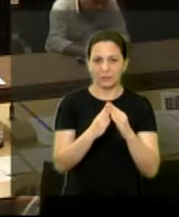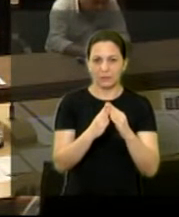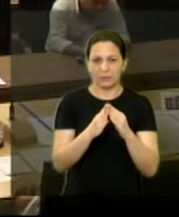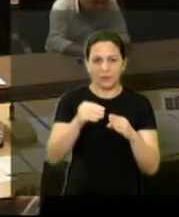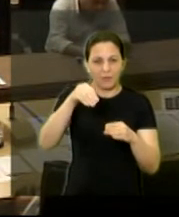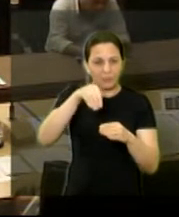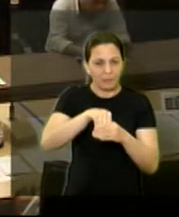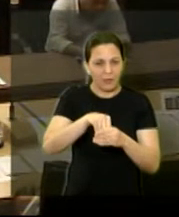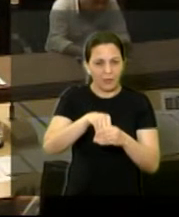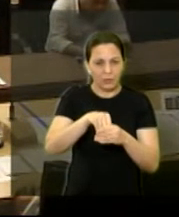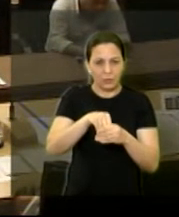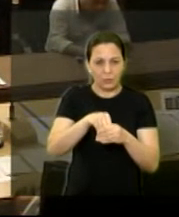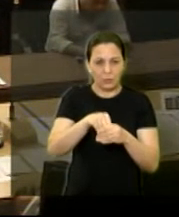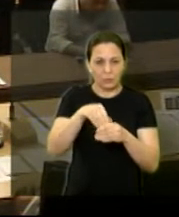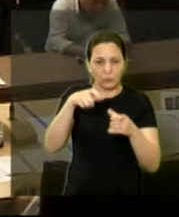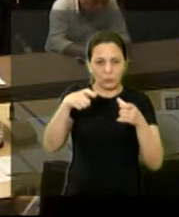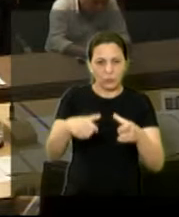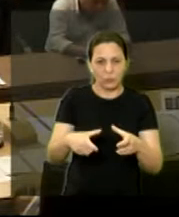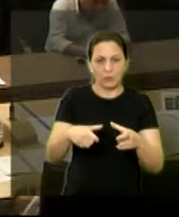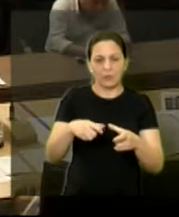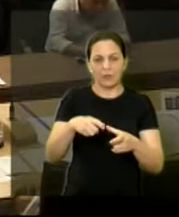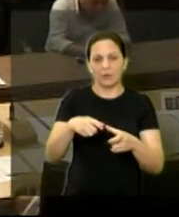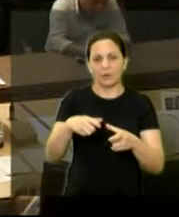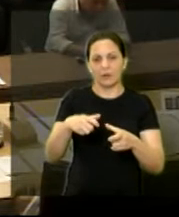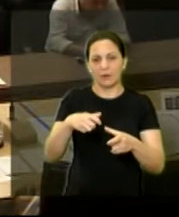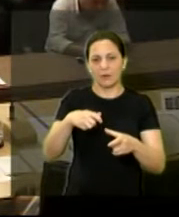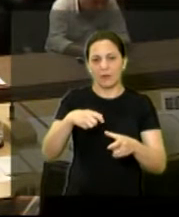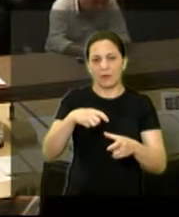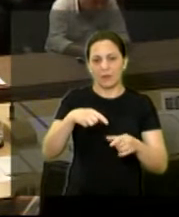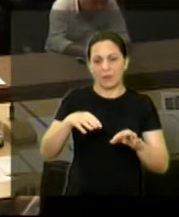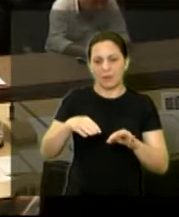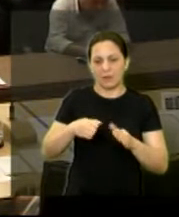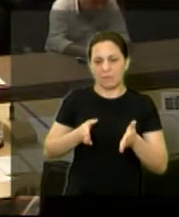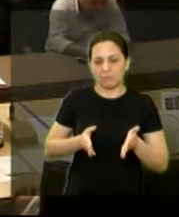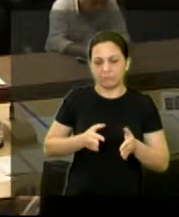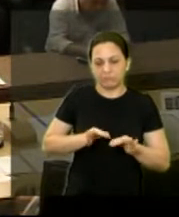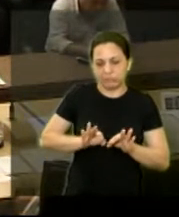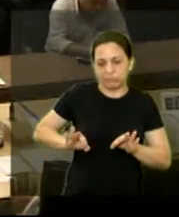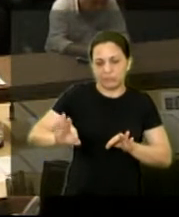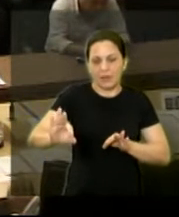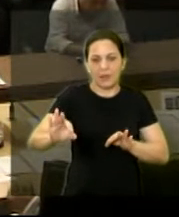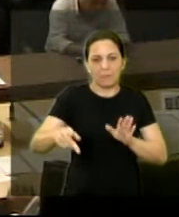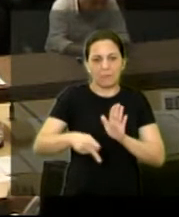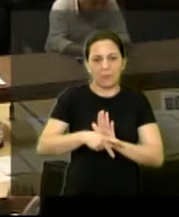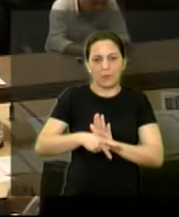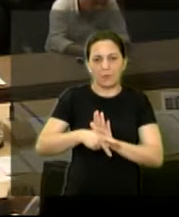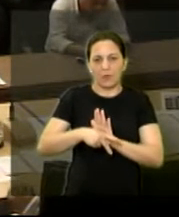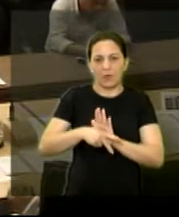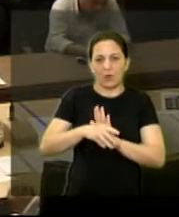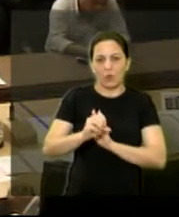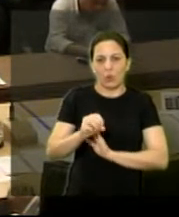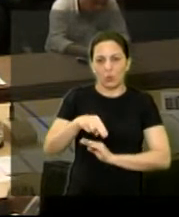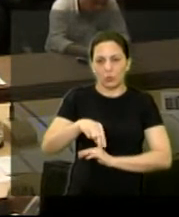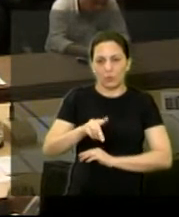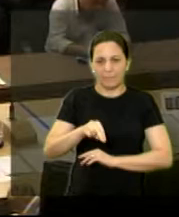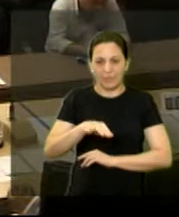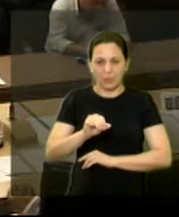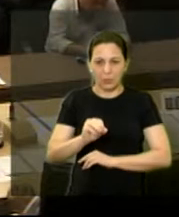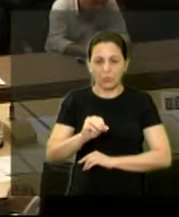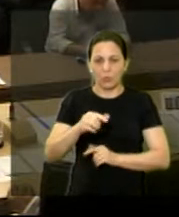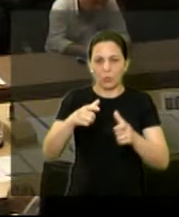fechado só que mais popular que é o Maria Luísa 5 lá e a hora que ela comprou a casa